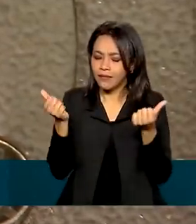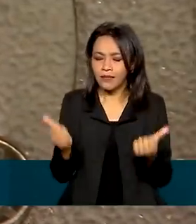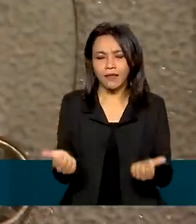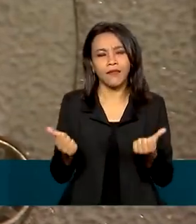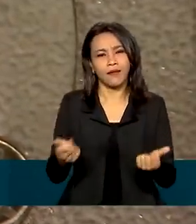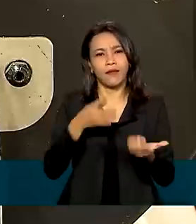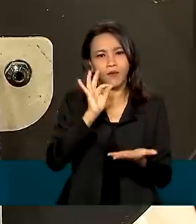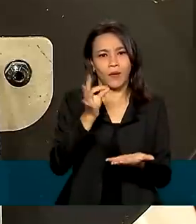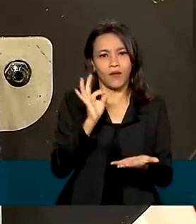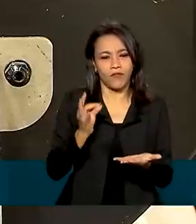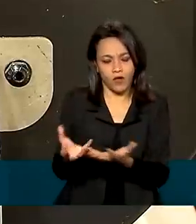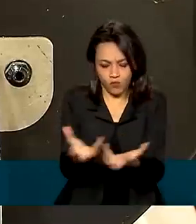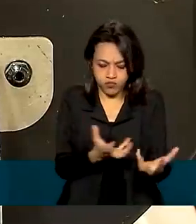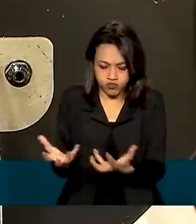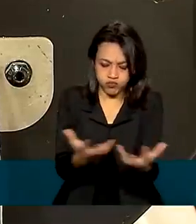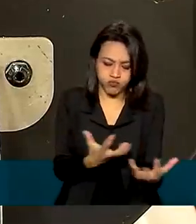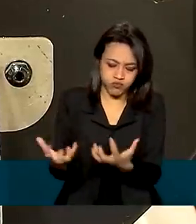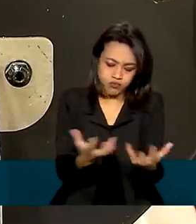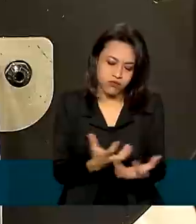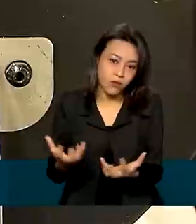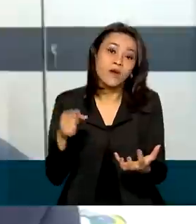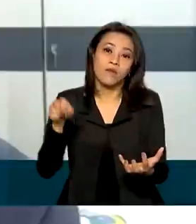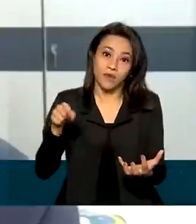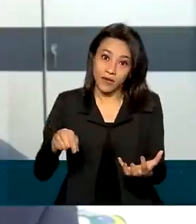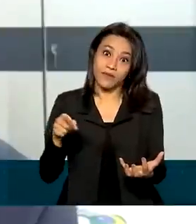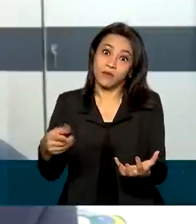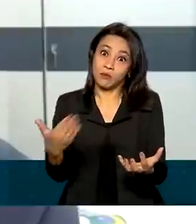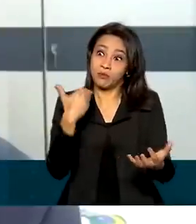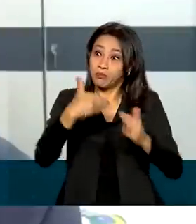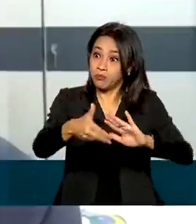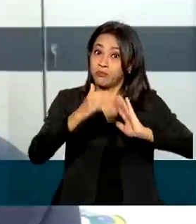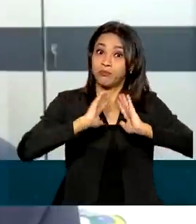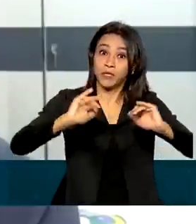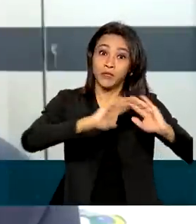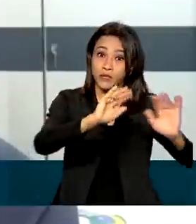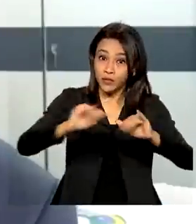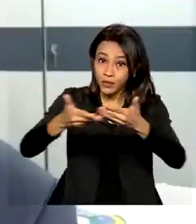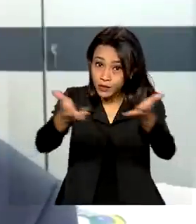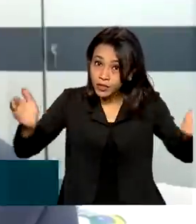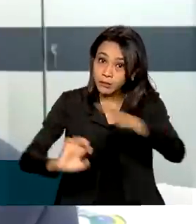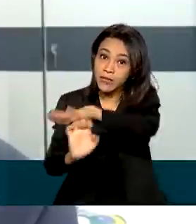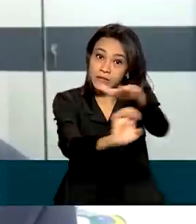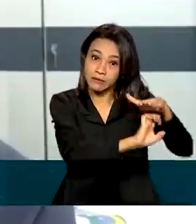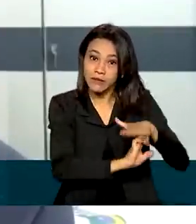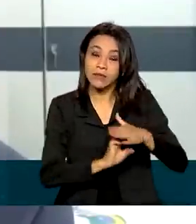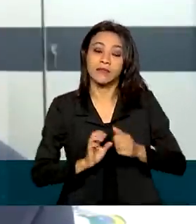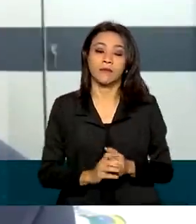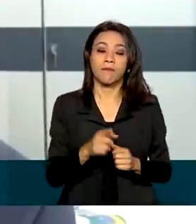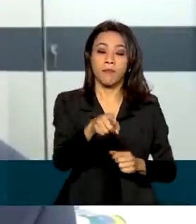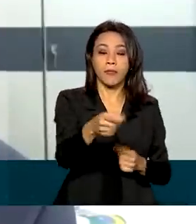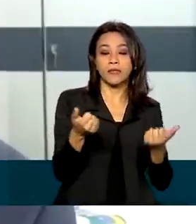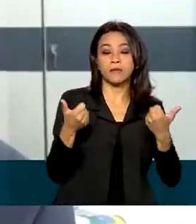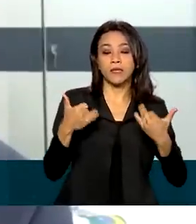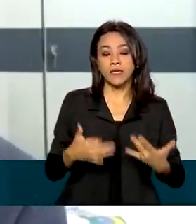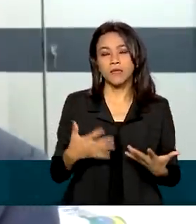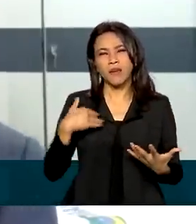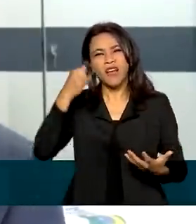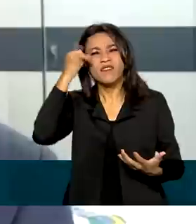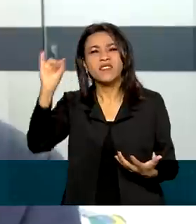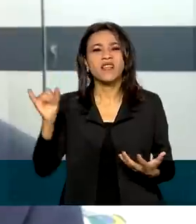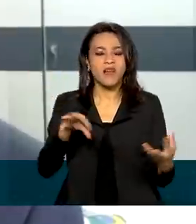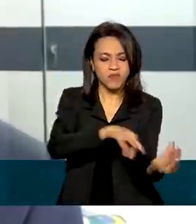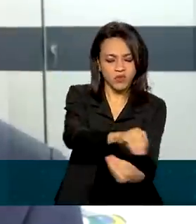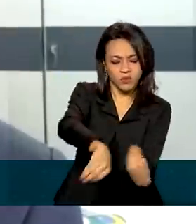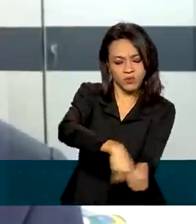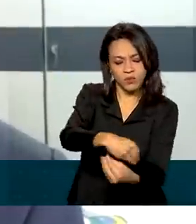torrado no país. Uma antiga demanda do setor. Realizar análises para verificação da presença de substâncias